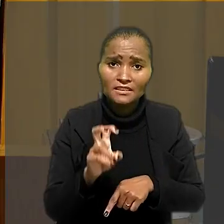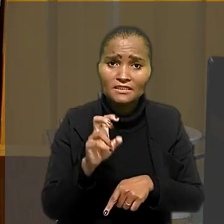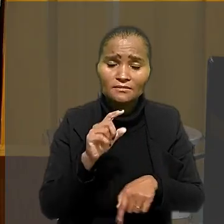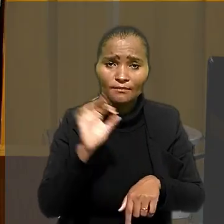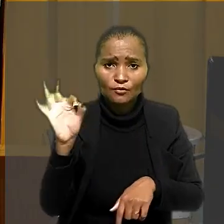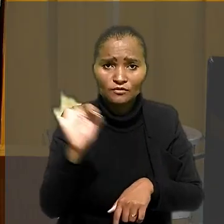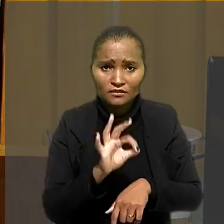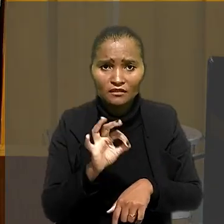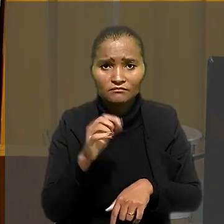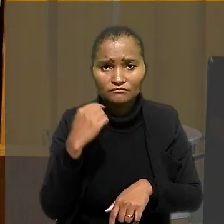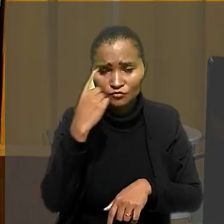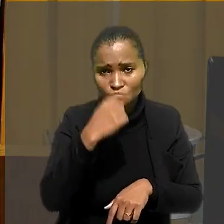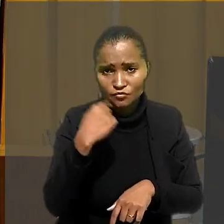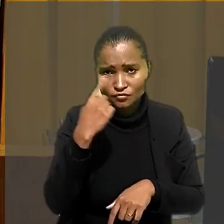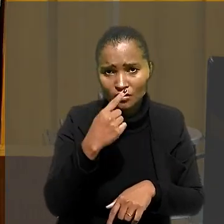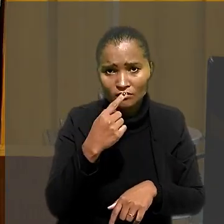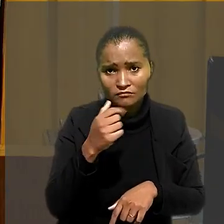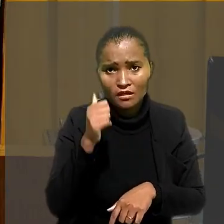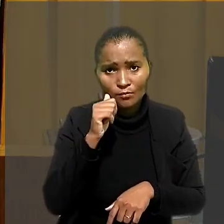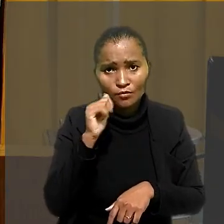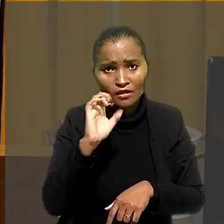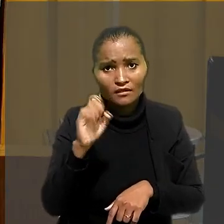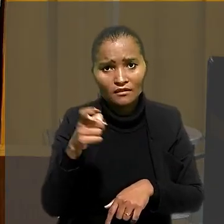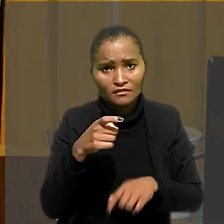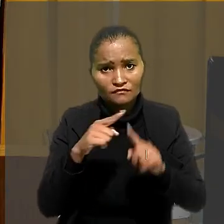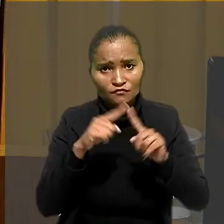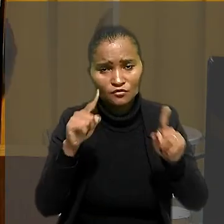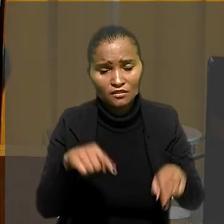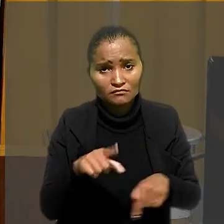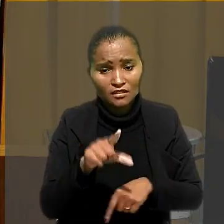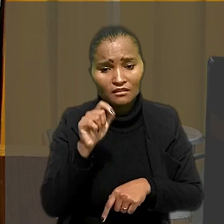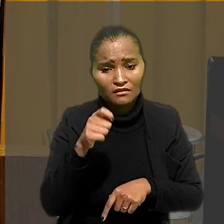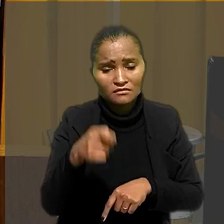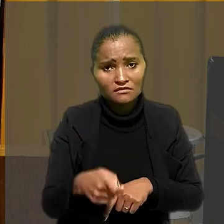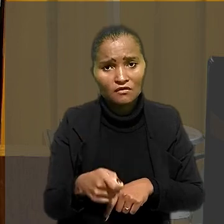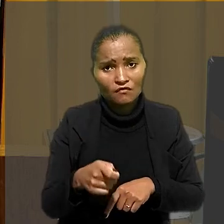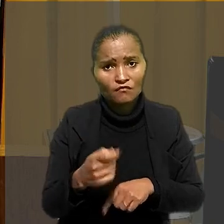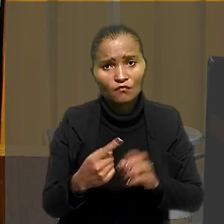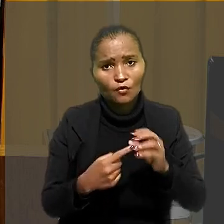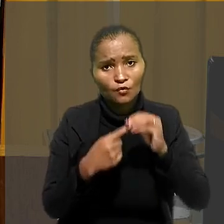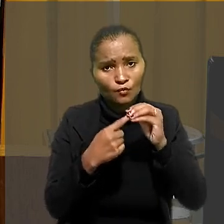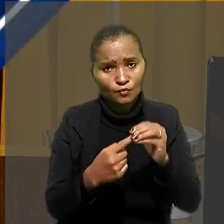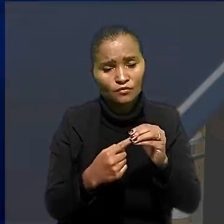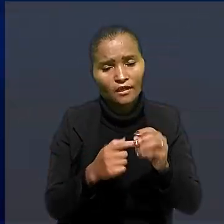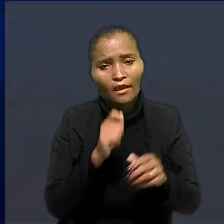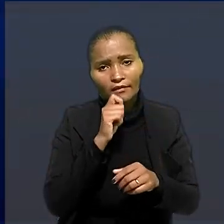honorários à ex-empregada. A decisão foi unânime. Ainda cabe recurso.